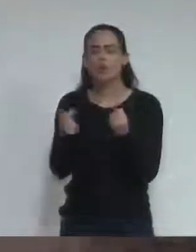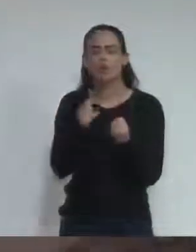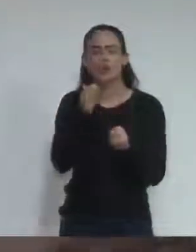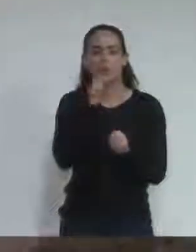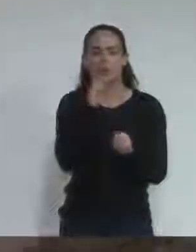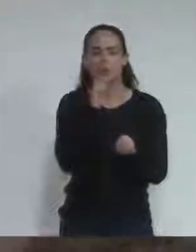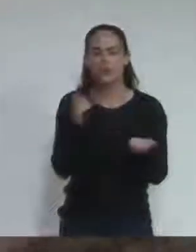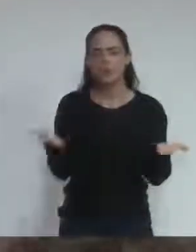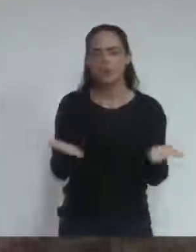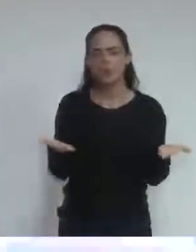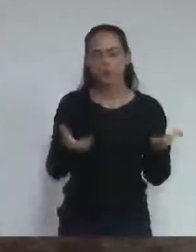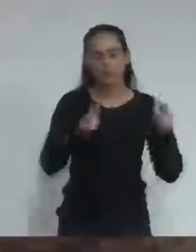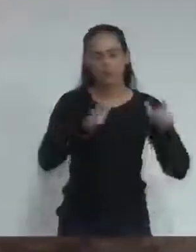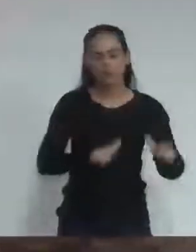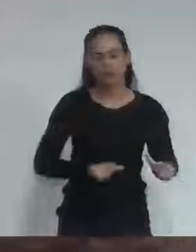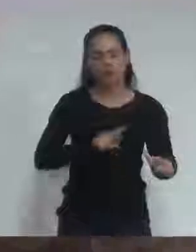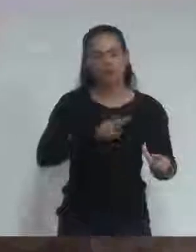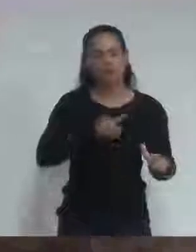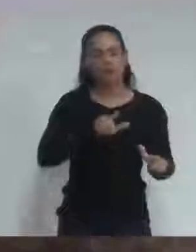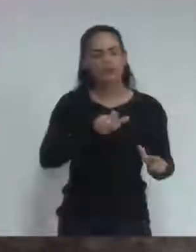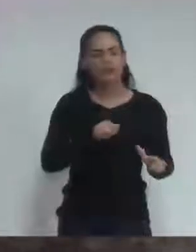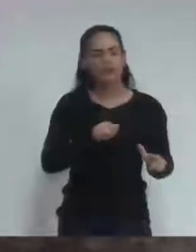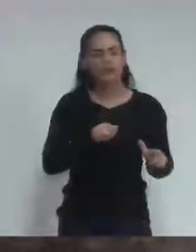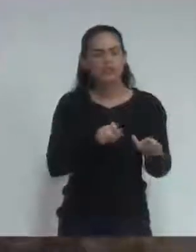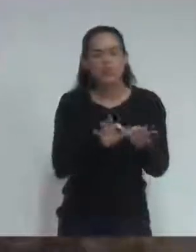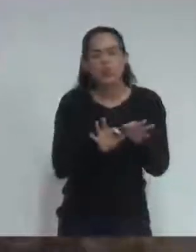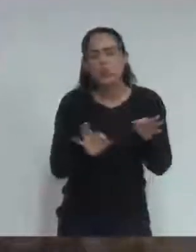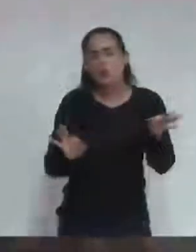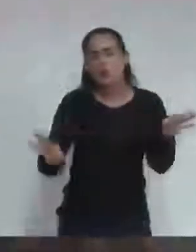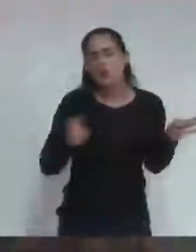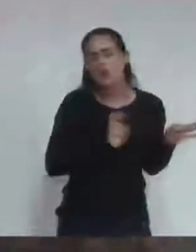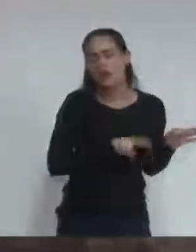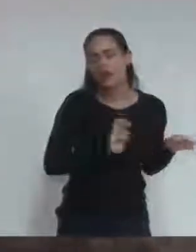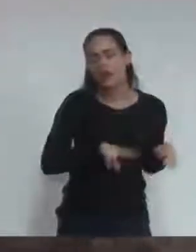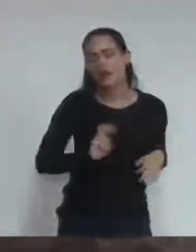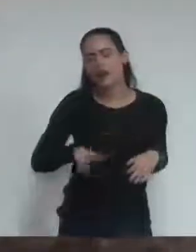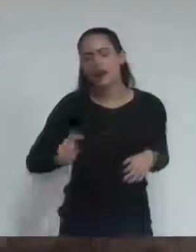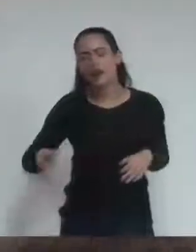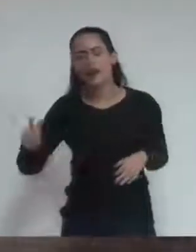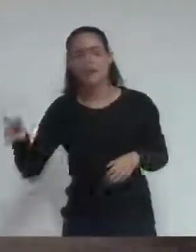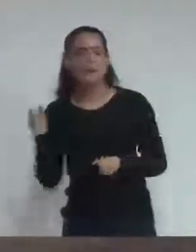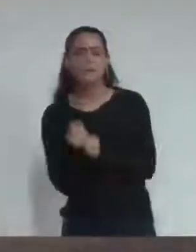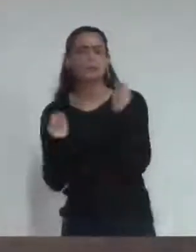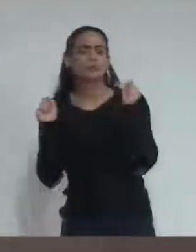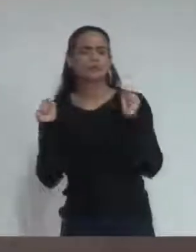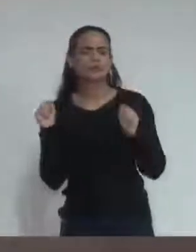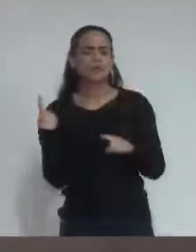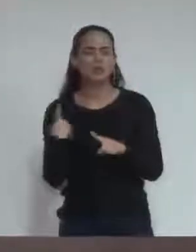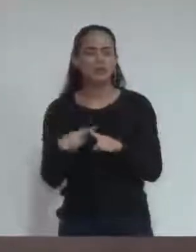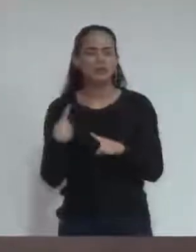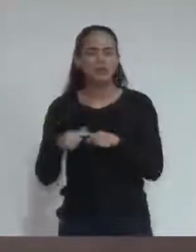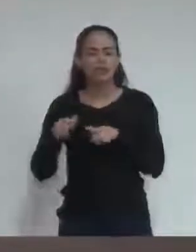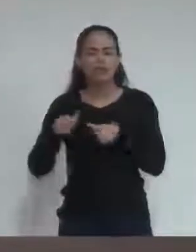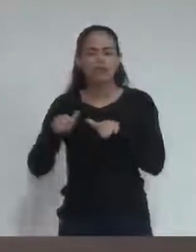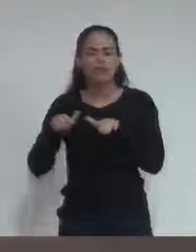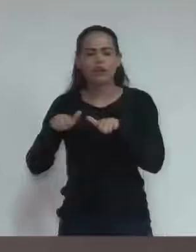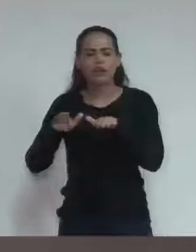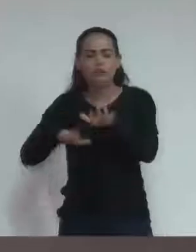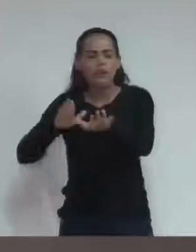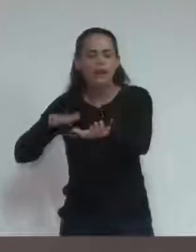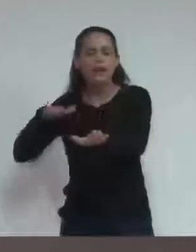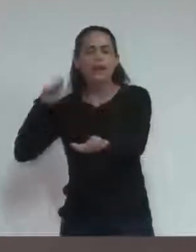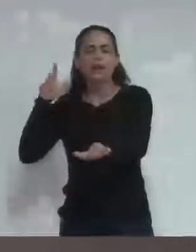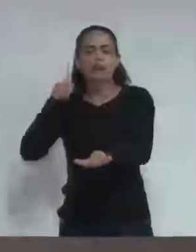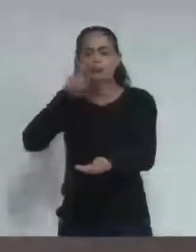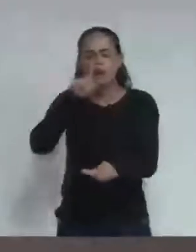lá da Vila Milaneis e vir até a cidade a pé? Não dá. Muito trânsito, perigo, a insegurança. Mas, naquele tempo, era maravilhoso.